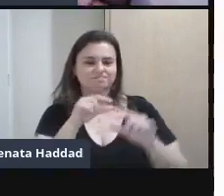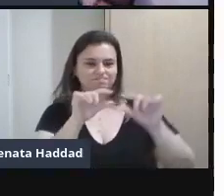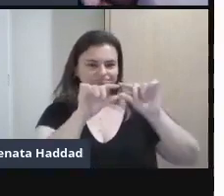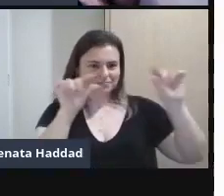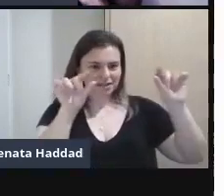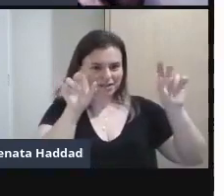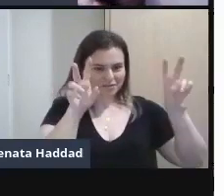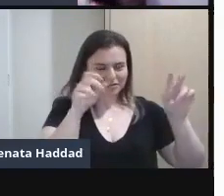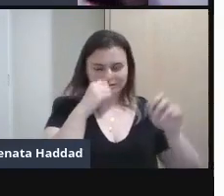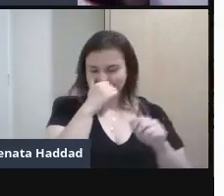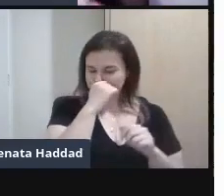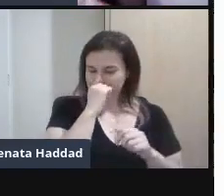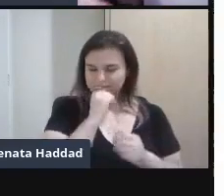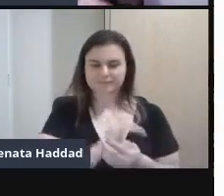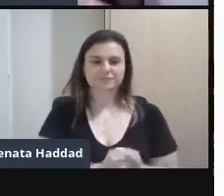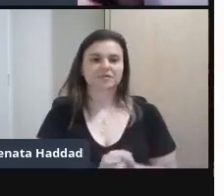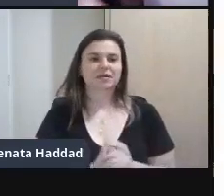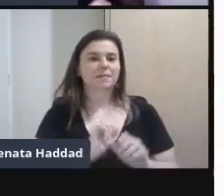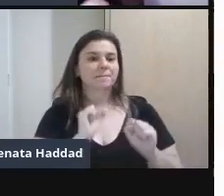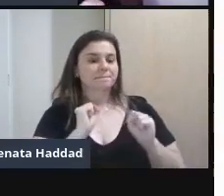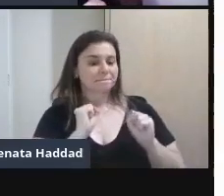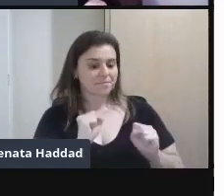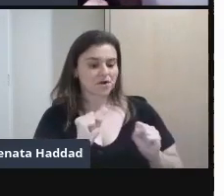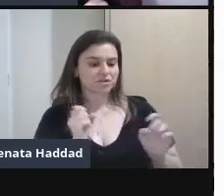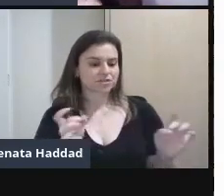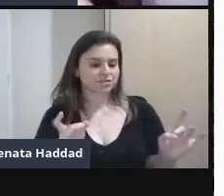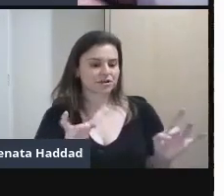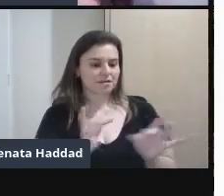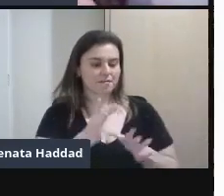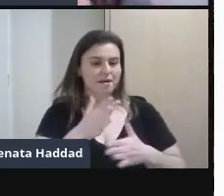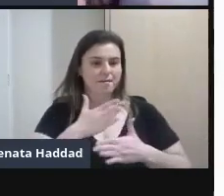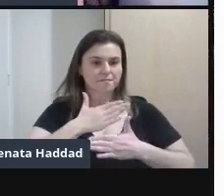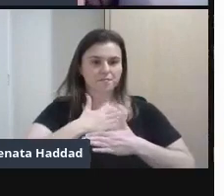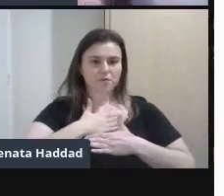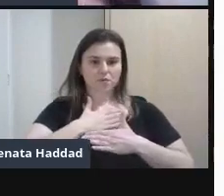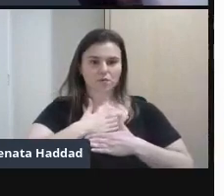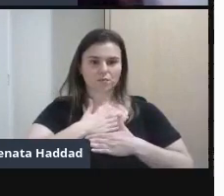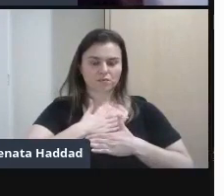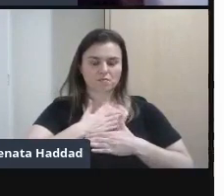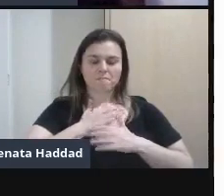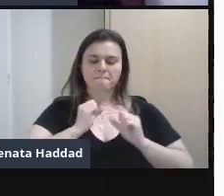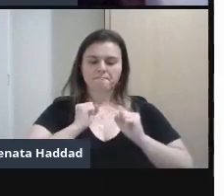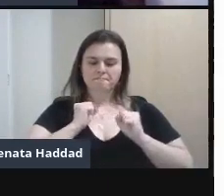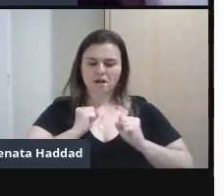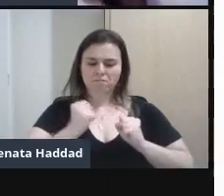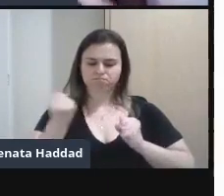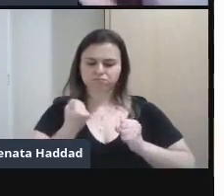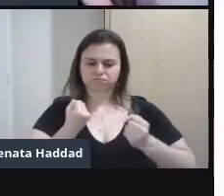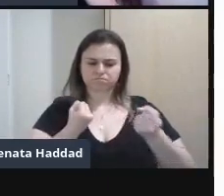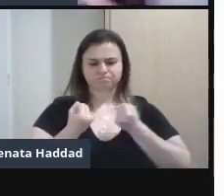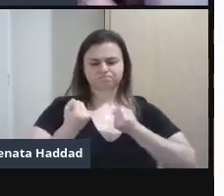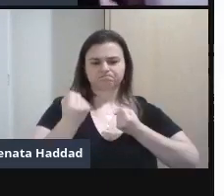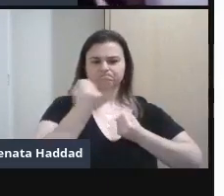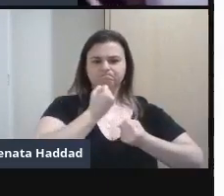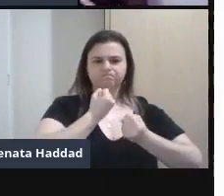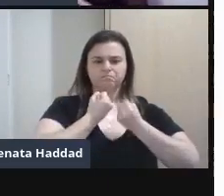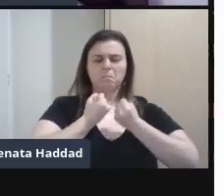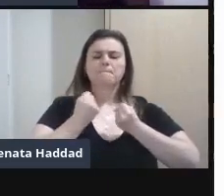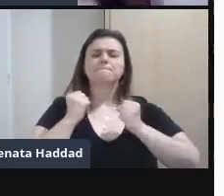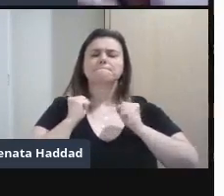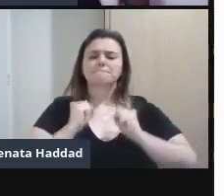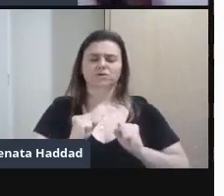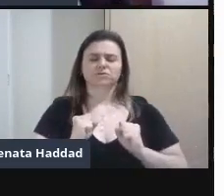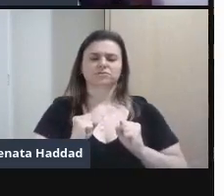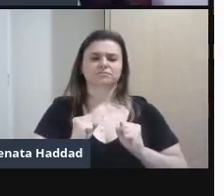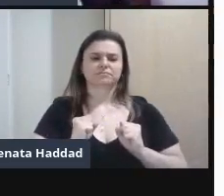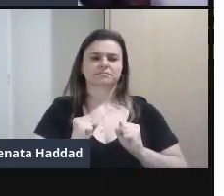frase De Pagu Podem acabar Com o meu corpo Podem machucar O meu corpo Dominar o meu corpo